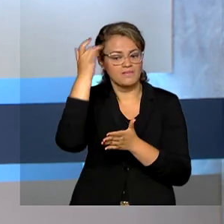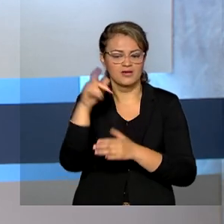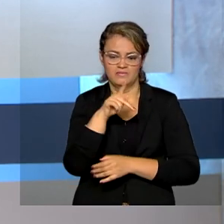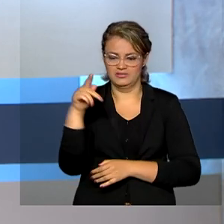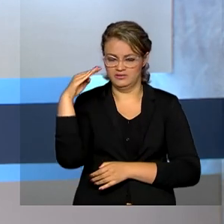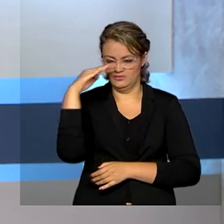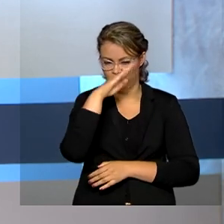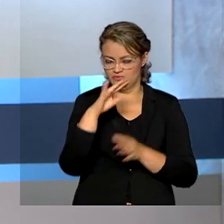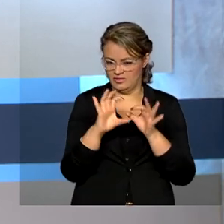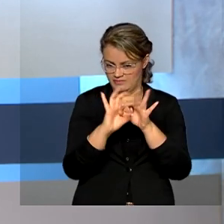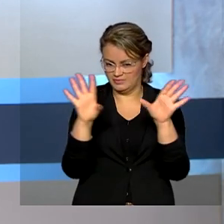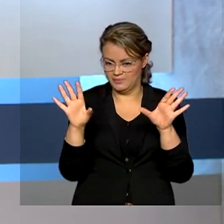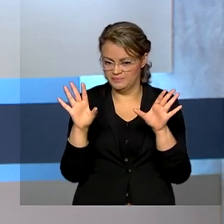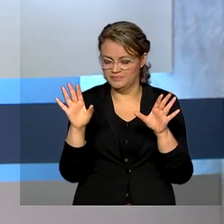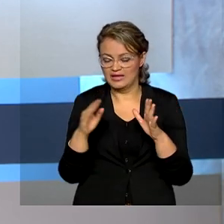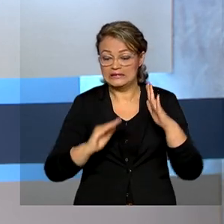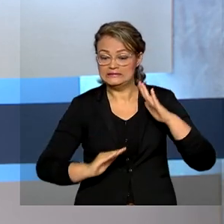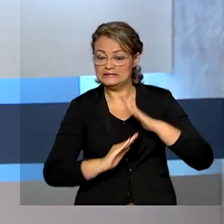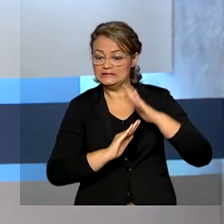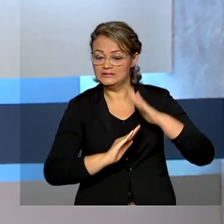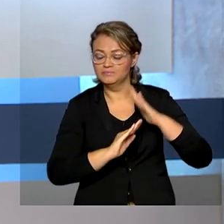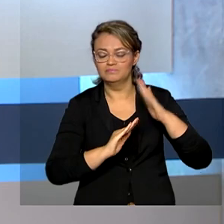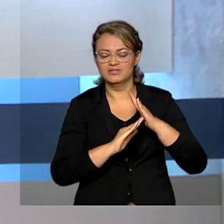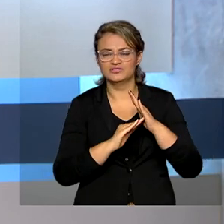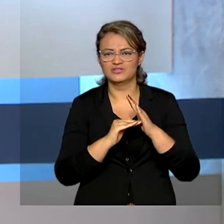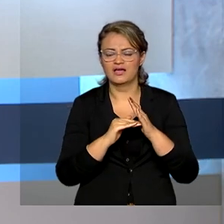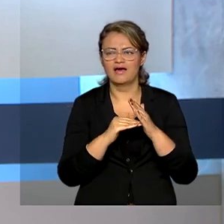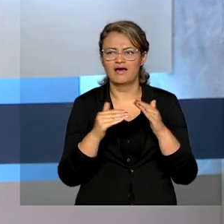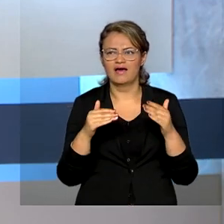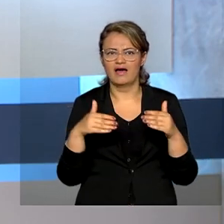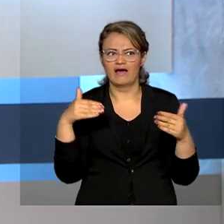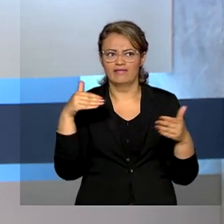presidente Bolsonaro. Os novos limites se mantêm agora até o fim de maio.